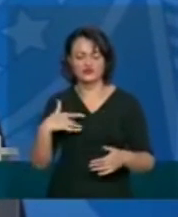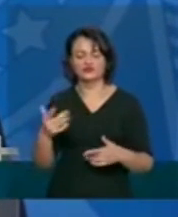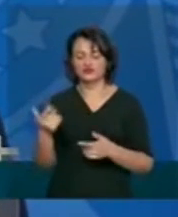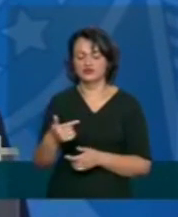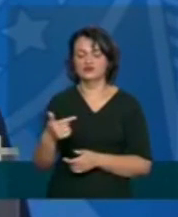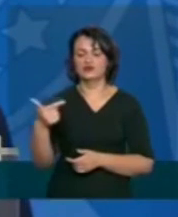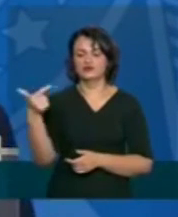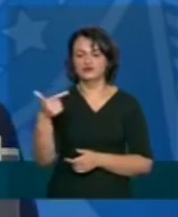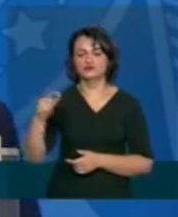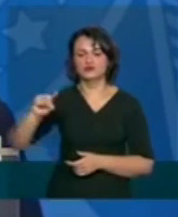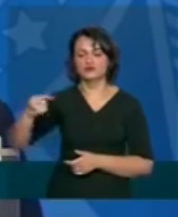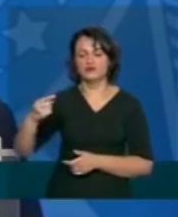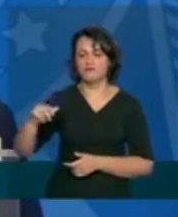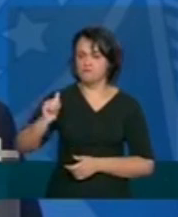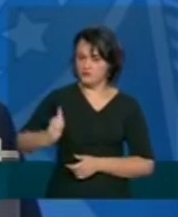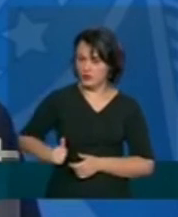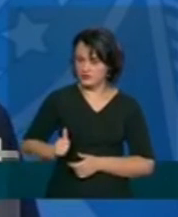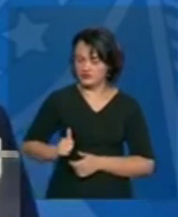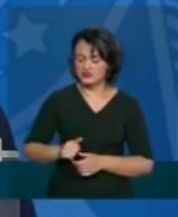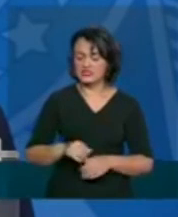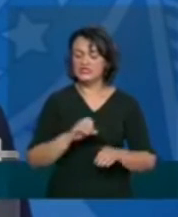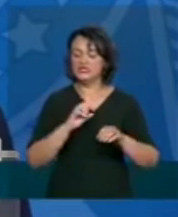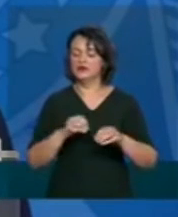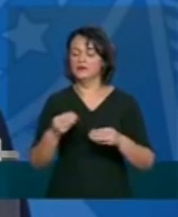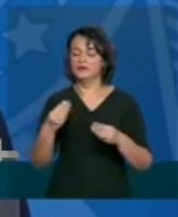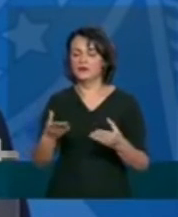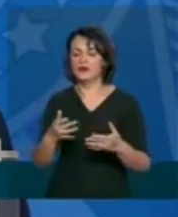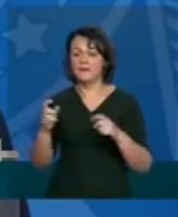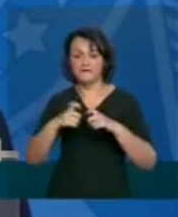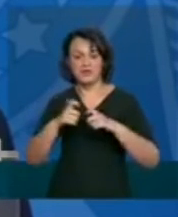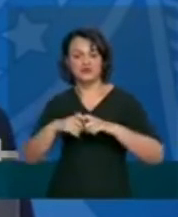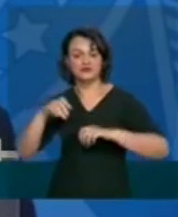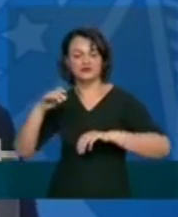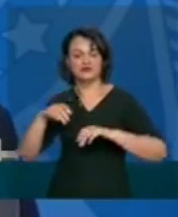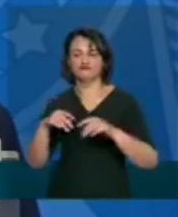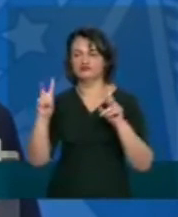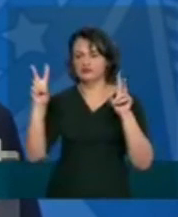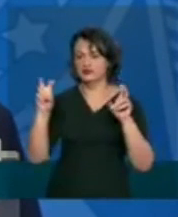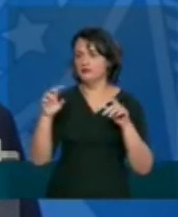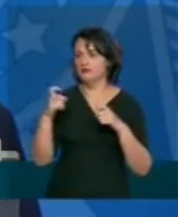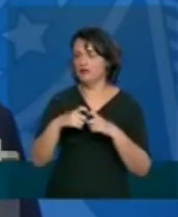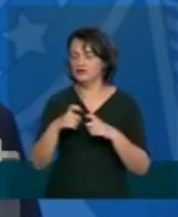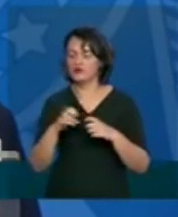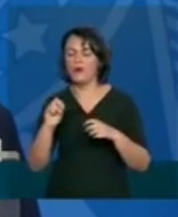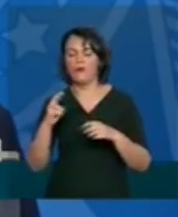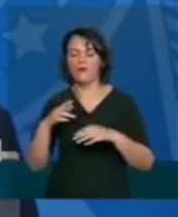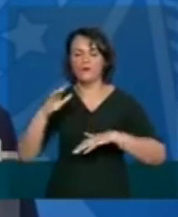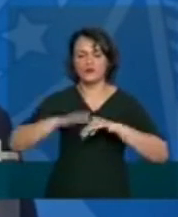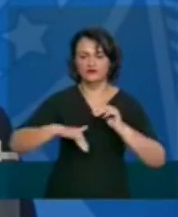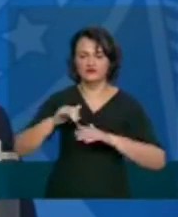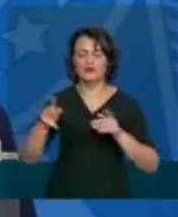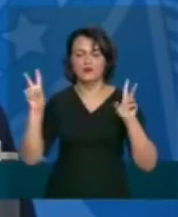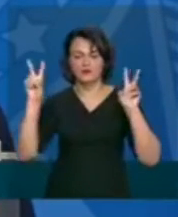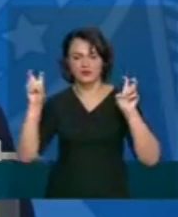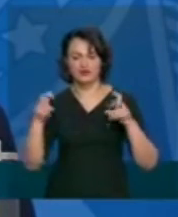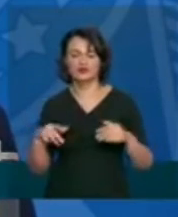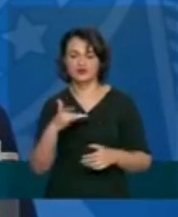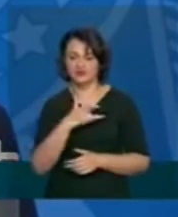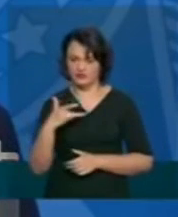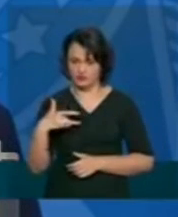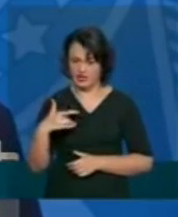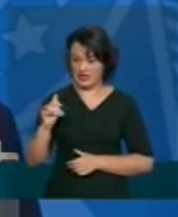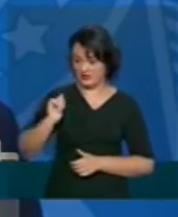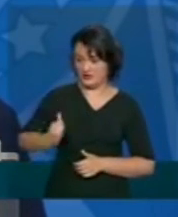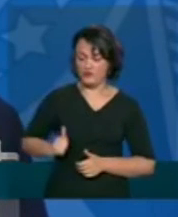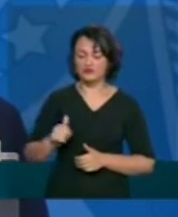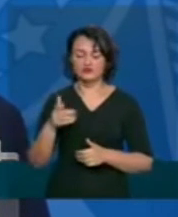bolsas de residência médica ou seja de especialização seja na área médica seja na área profissional em saúde dessas